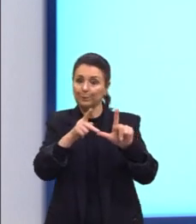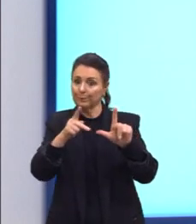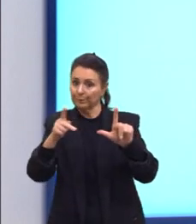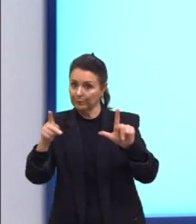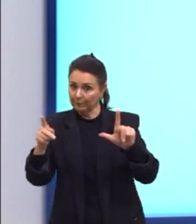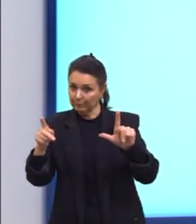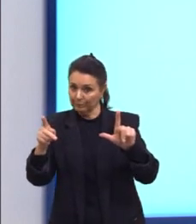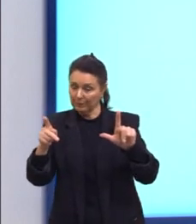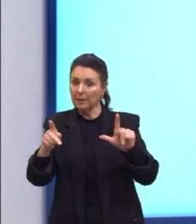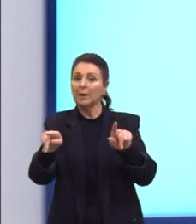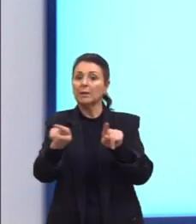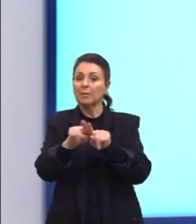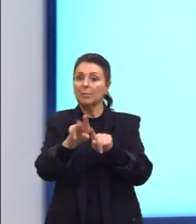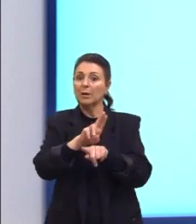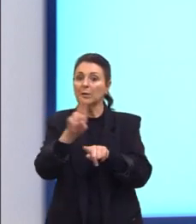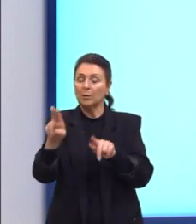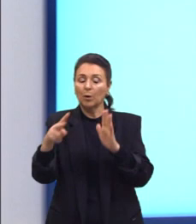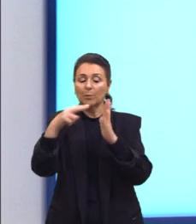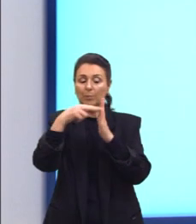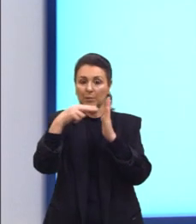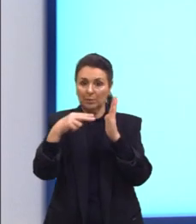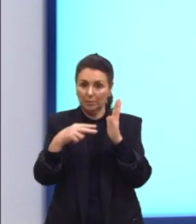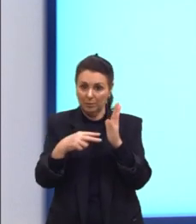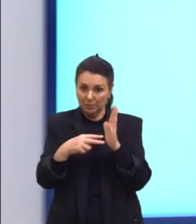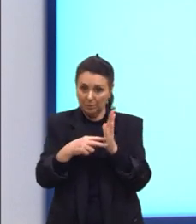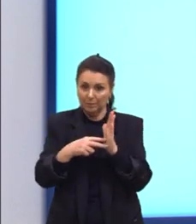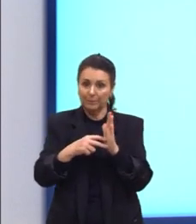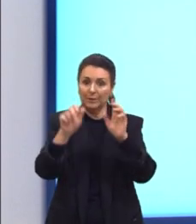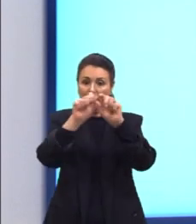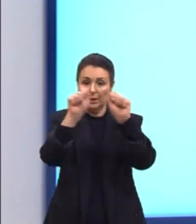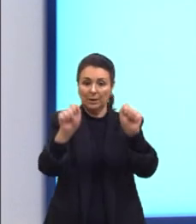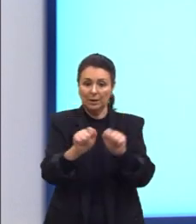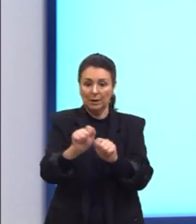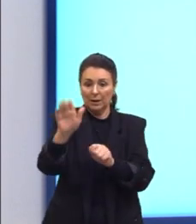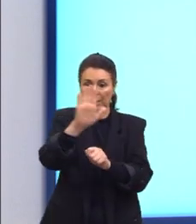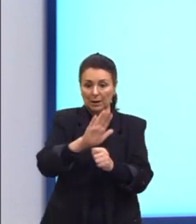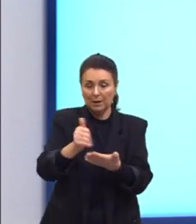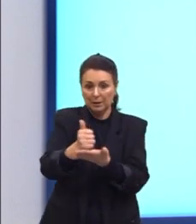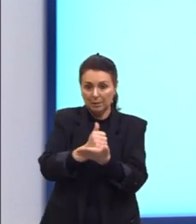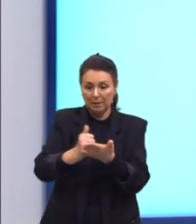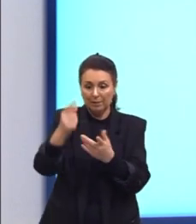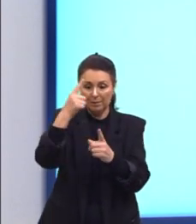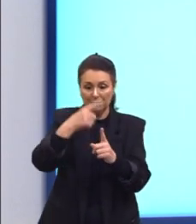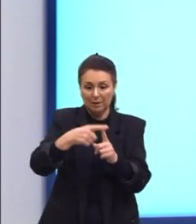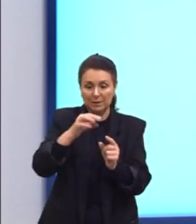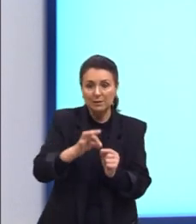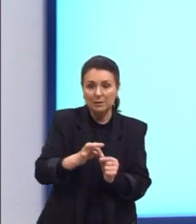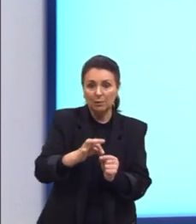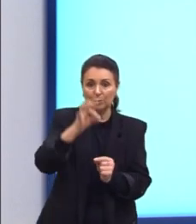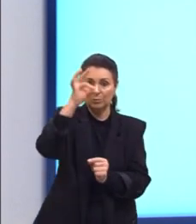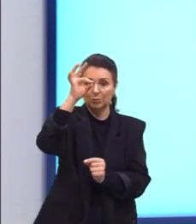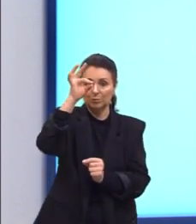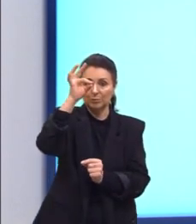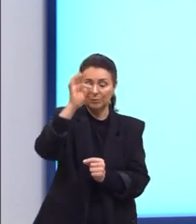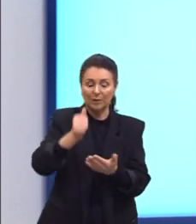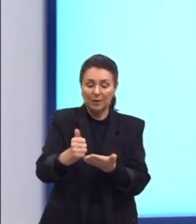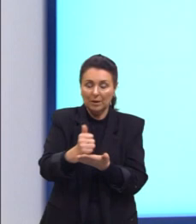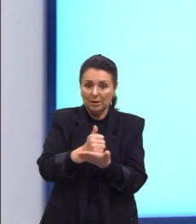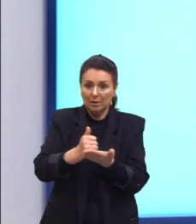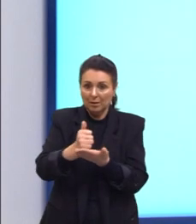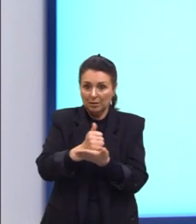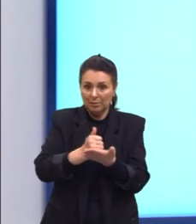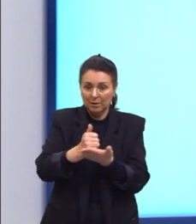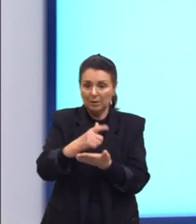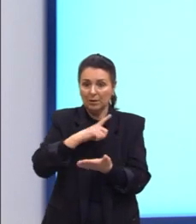também é chamado de prisma. Então, seria a área da base vezes a altura. Aqui, a área da base,